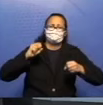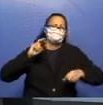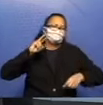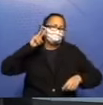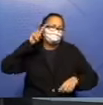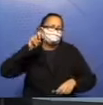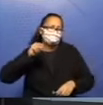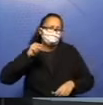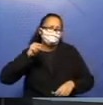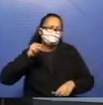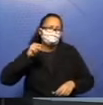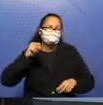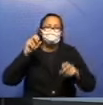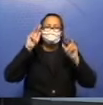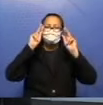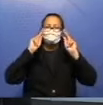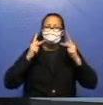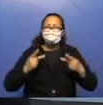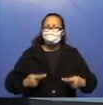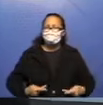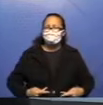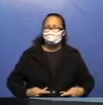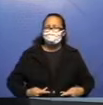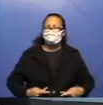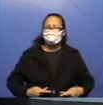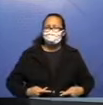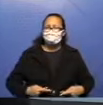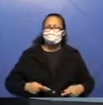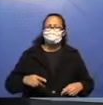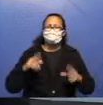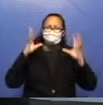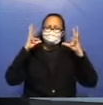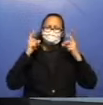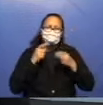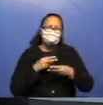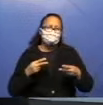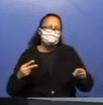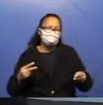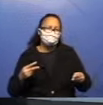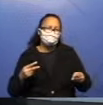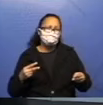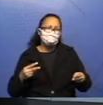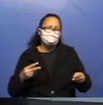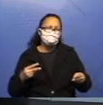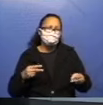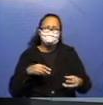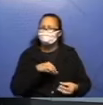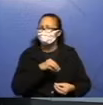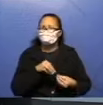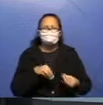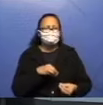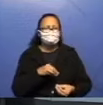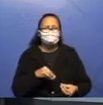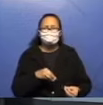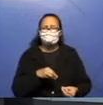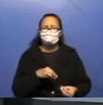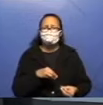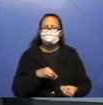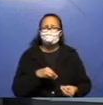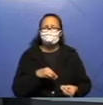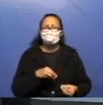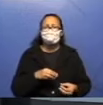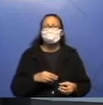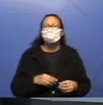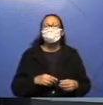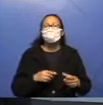humanos misturam-se. O lugar e o tempo dos fatos podem ser onde imaginarmos.